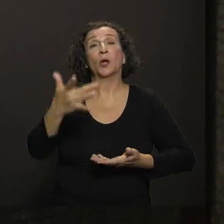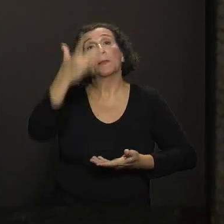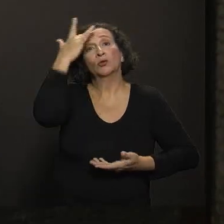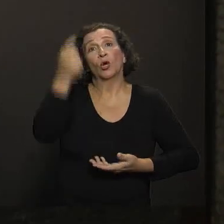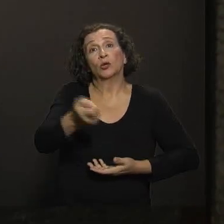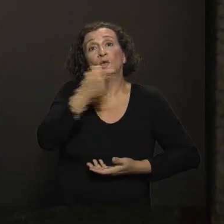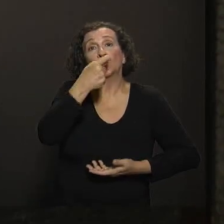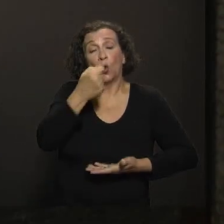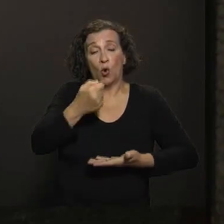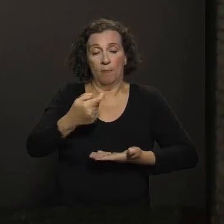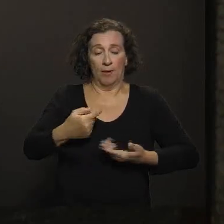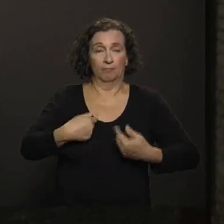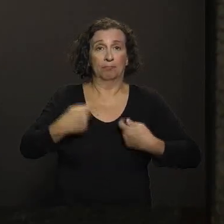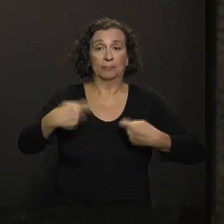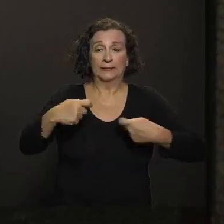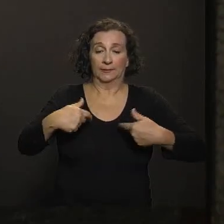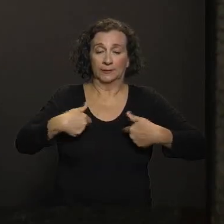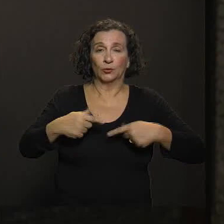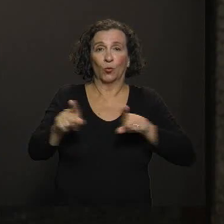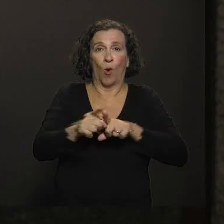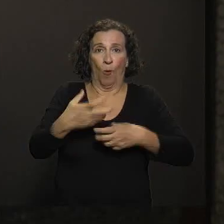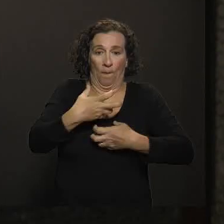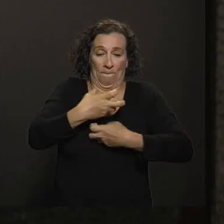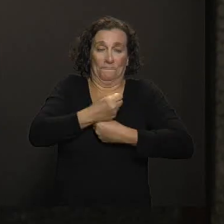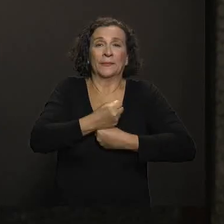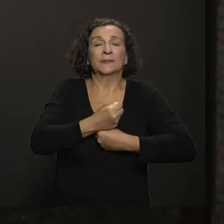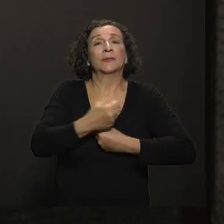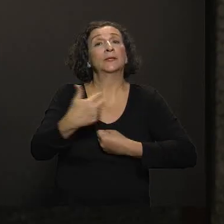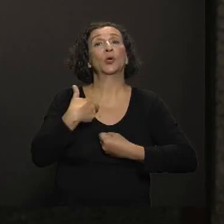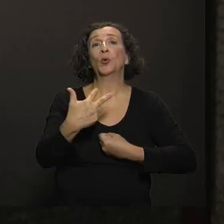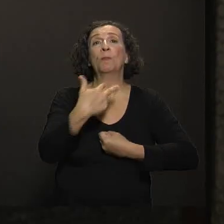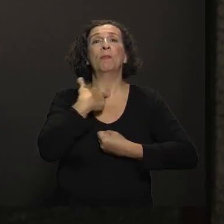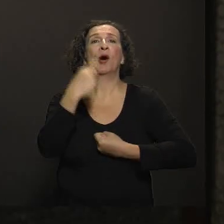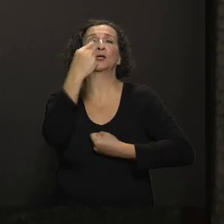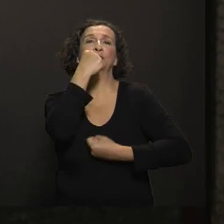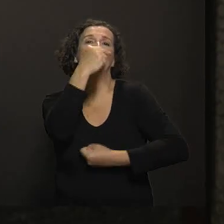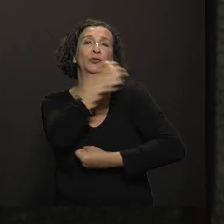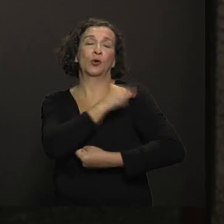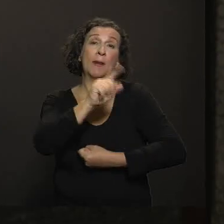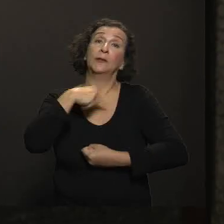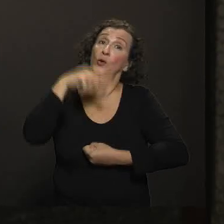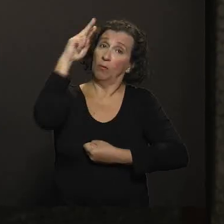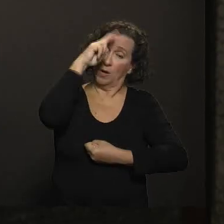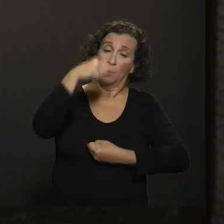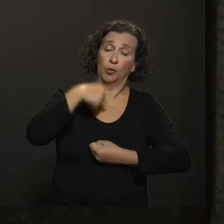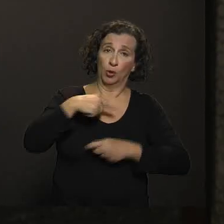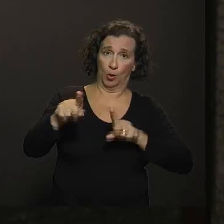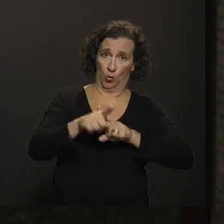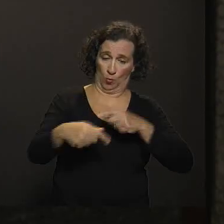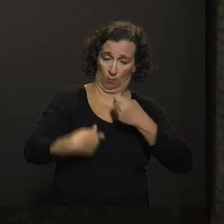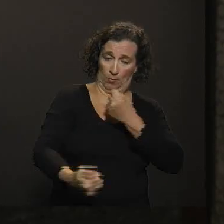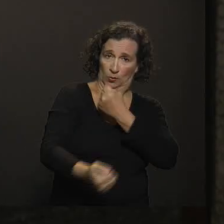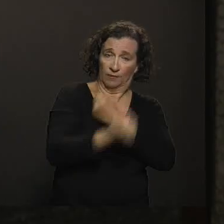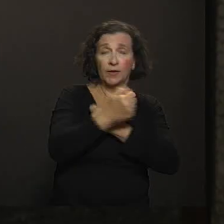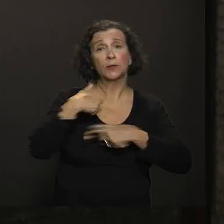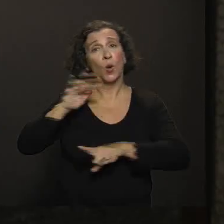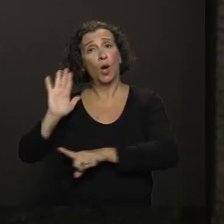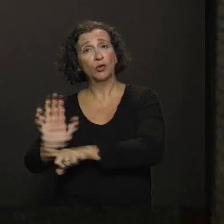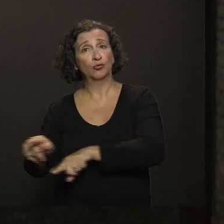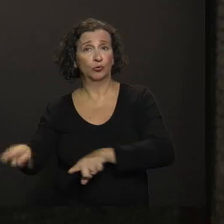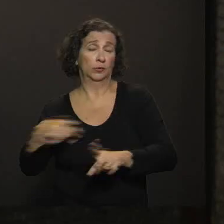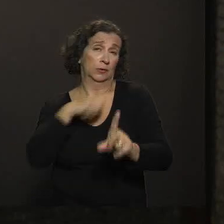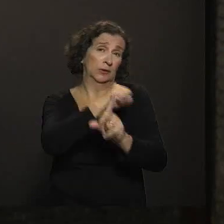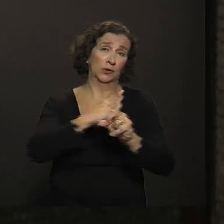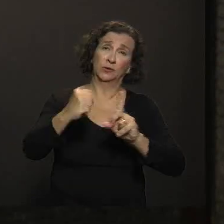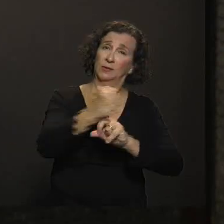aceitar o transplante. Aí tem medicamentos que baixam a imunidade. Então, você tem que lembrar que é uma questão de... Você vive em sociedade